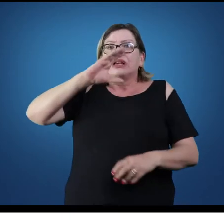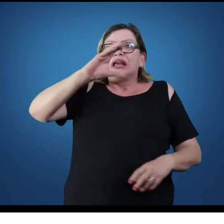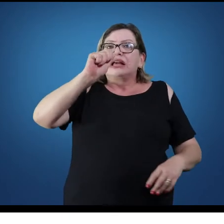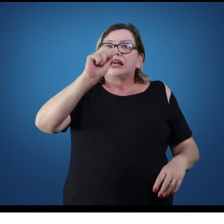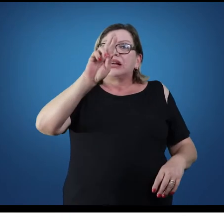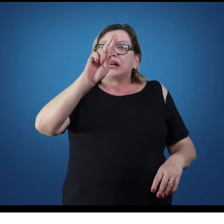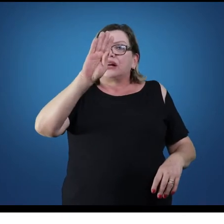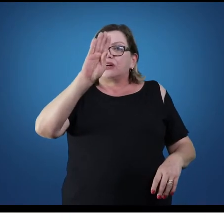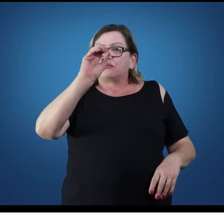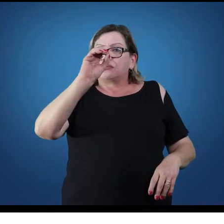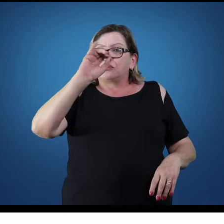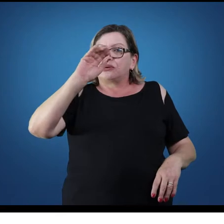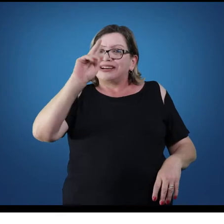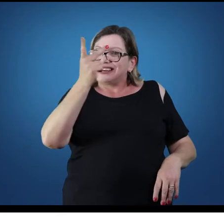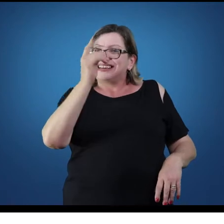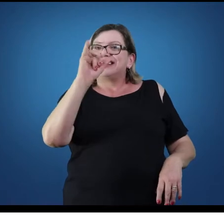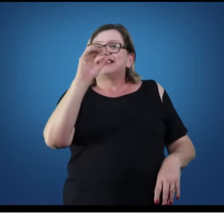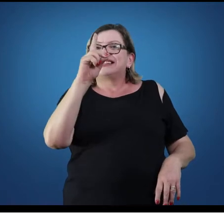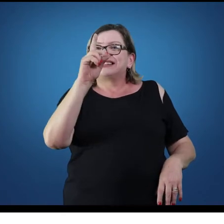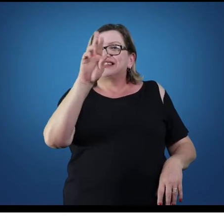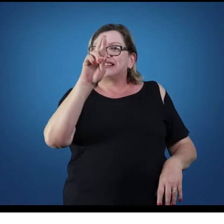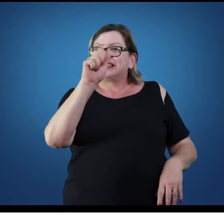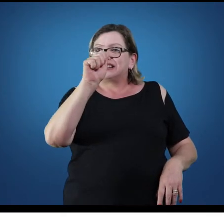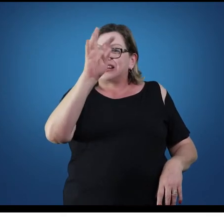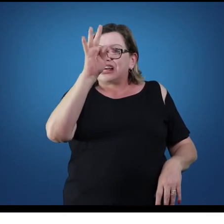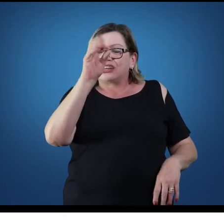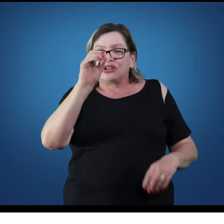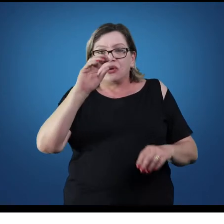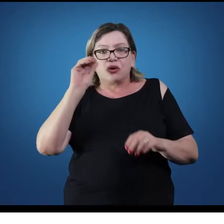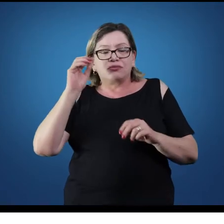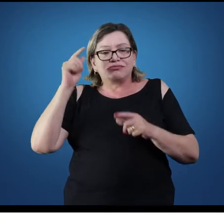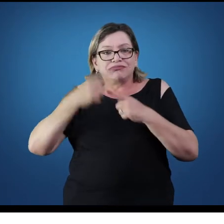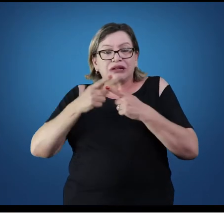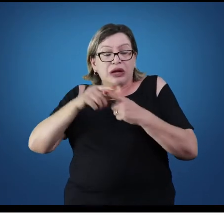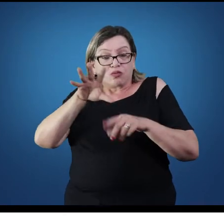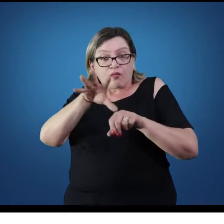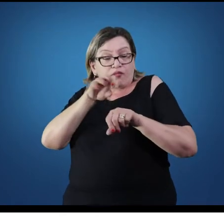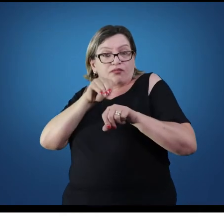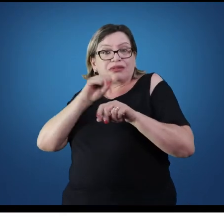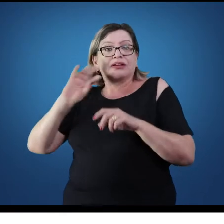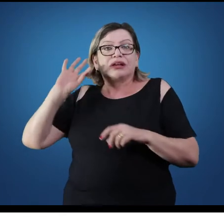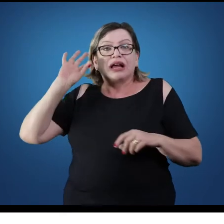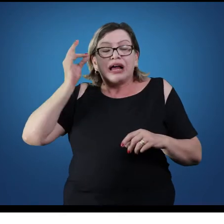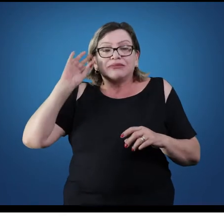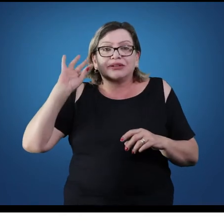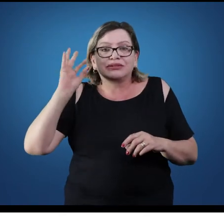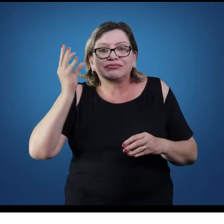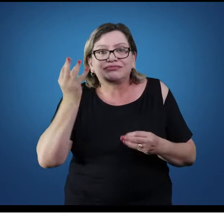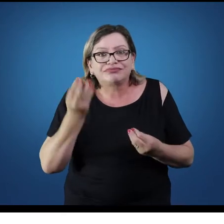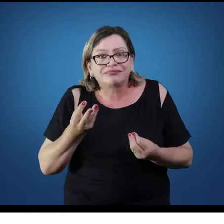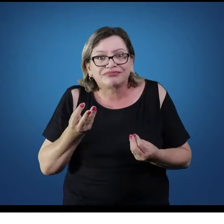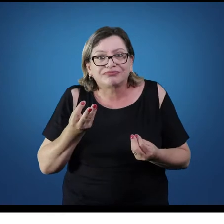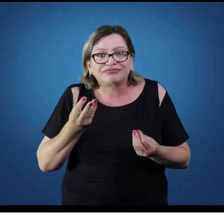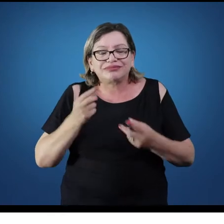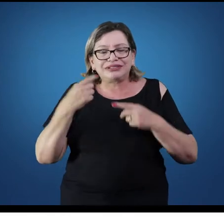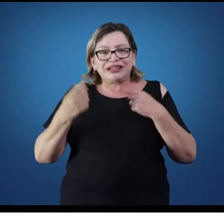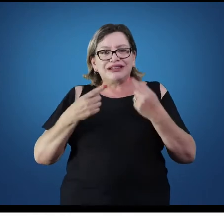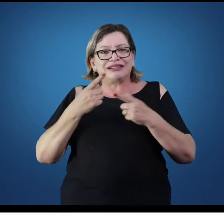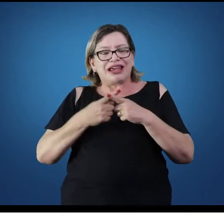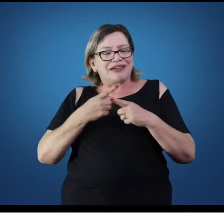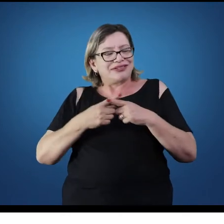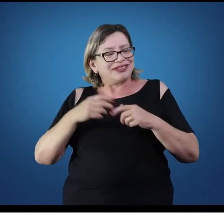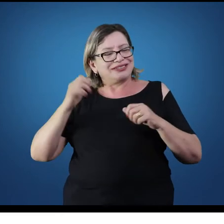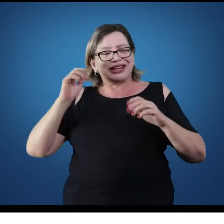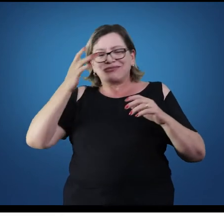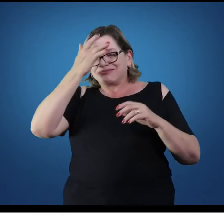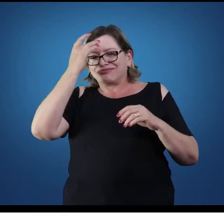atleta lá fazendo uma maratona, ele acaba lá às vezes consumindo um carboidrato de pasta que chega muito mais fácil aqui do que